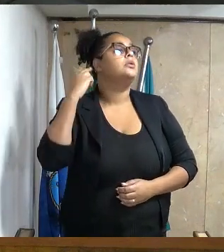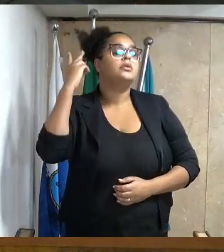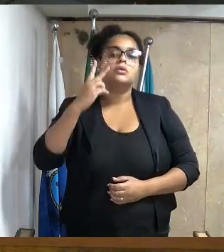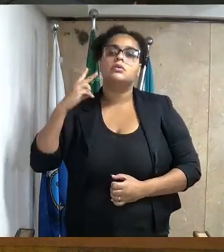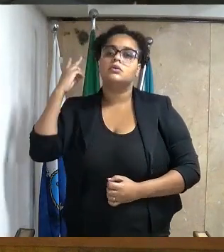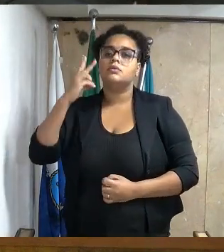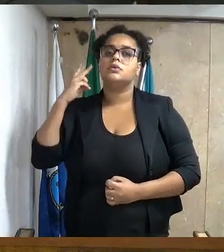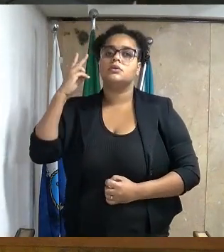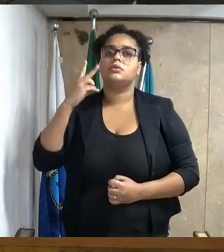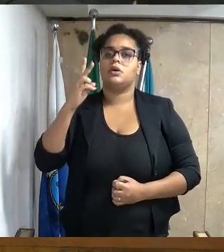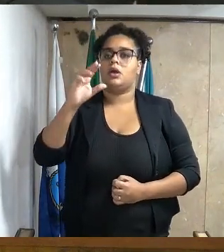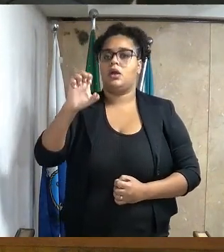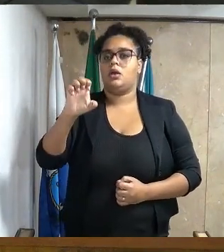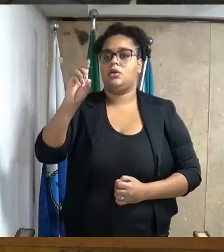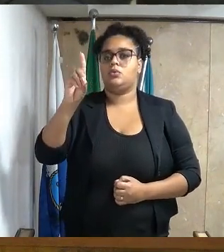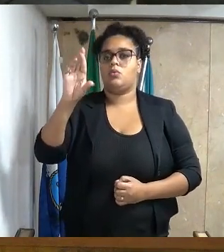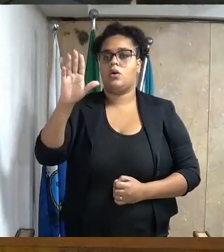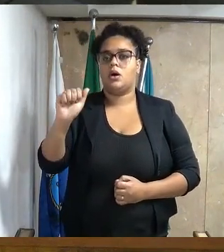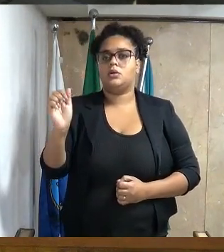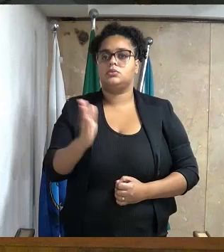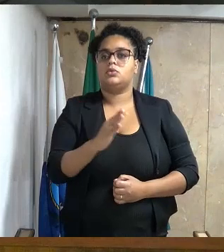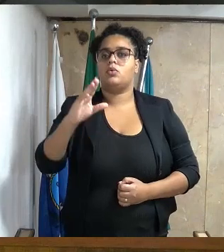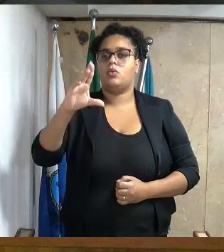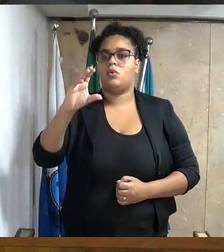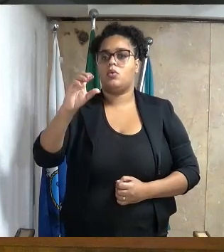seletíssimos, senhor vereador Eduardo Góes.